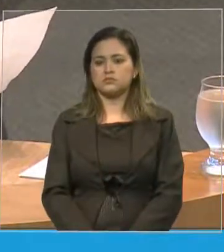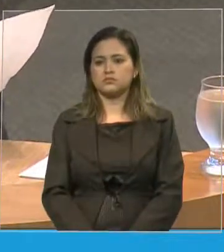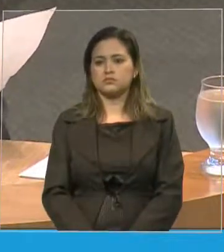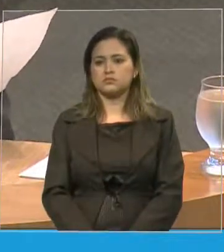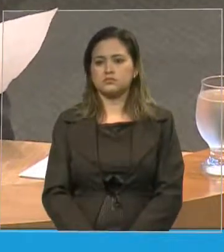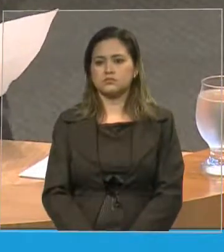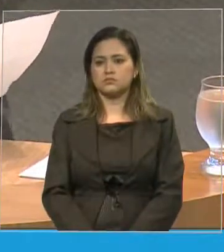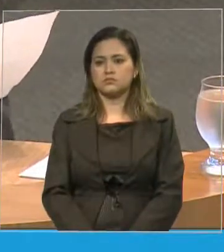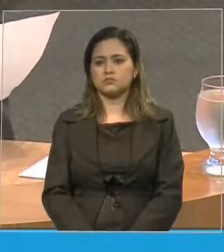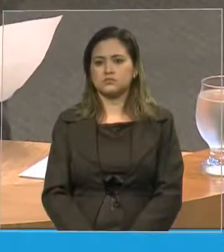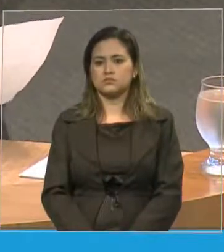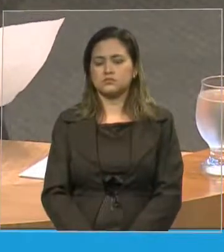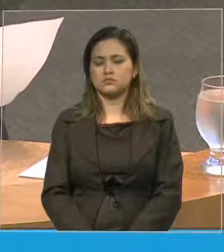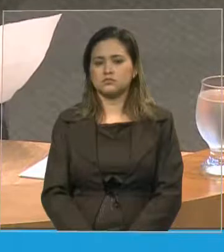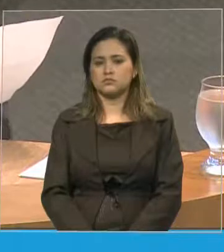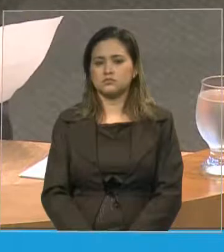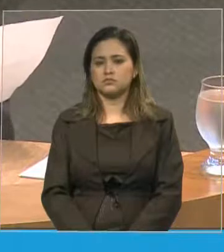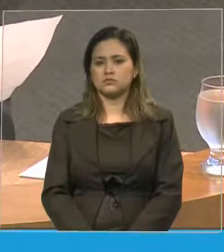avaliação,